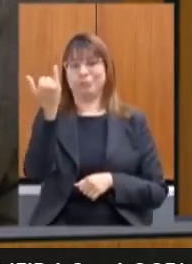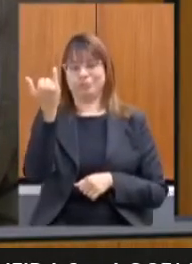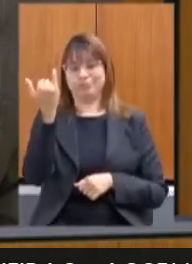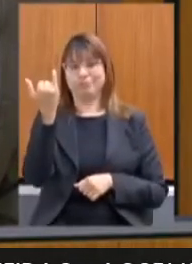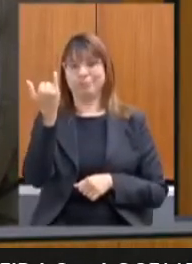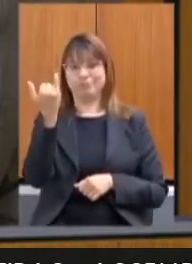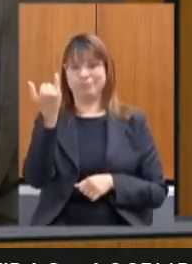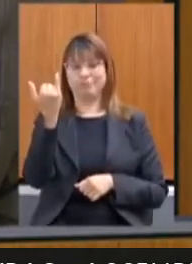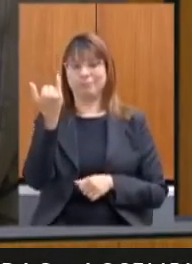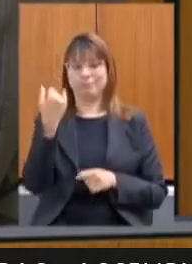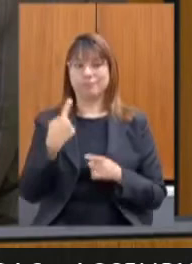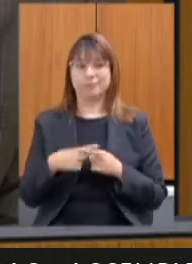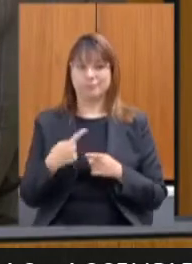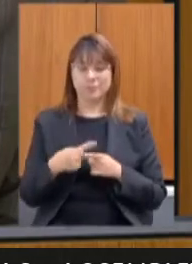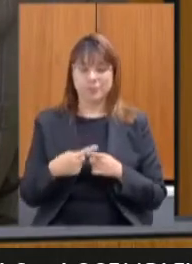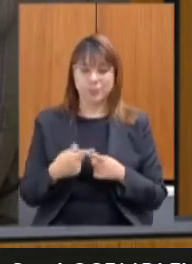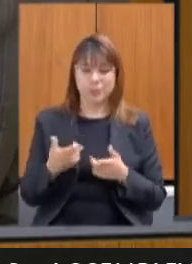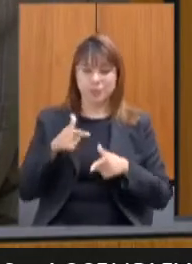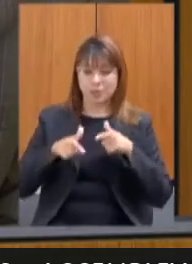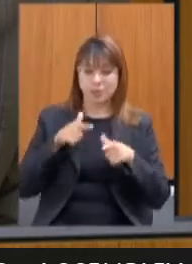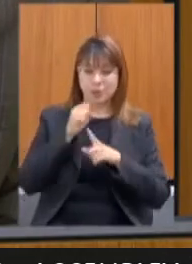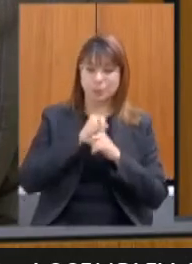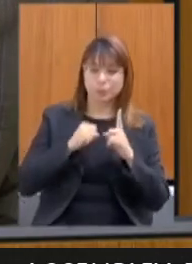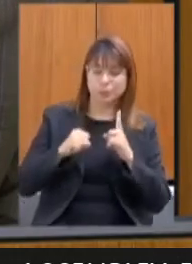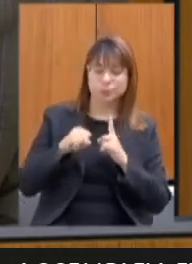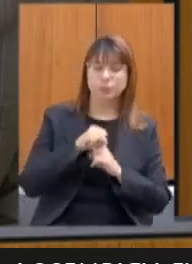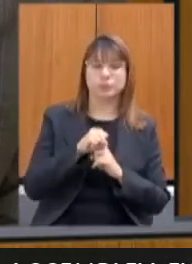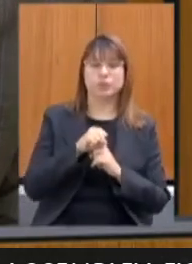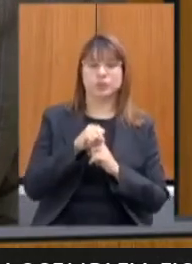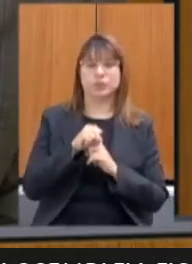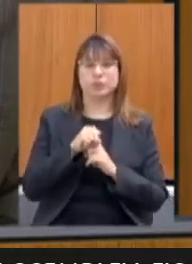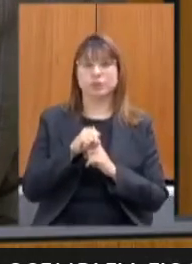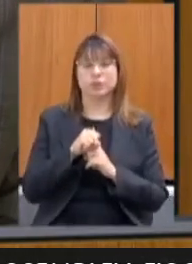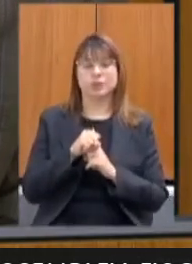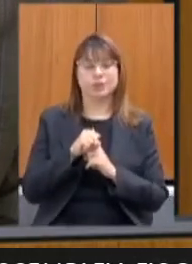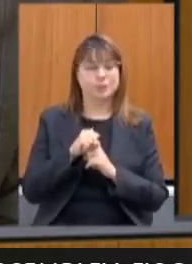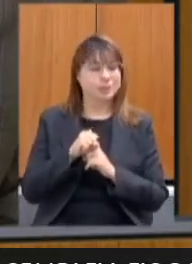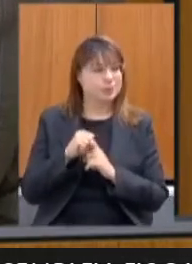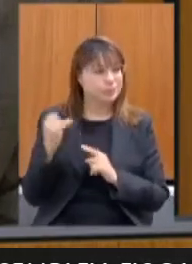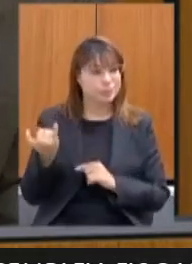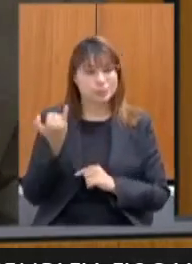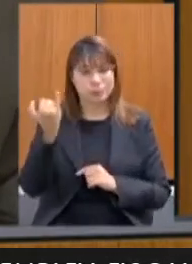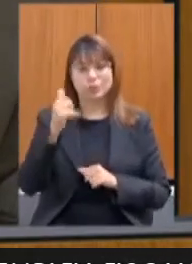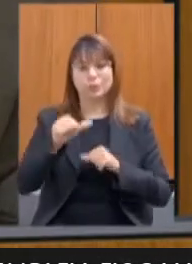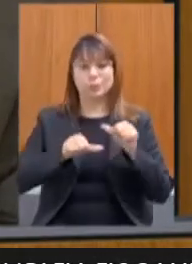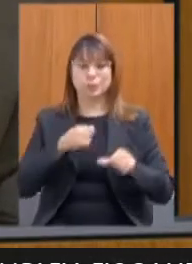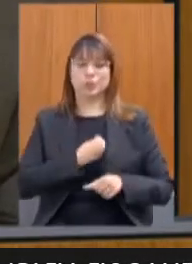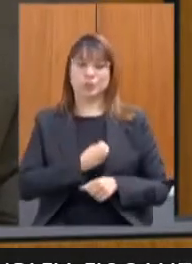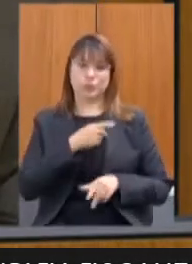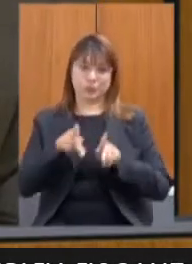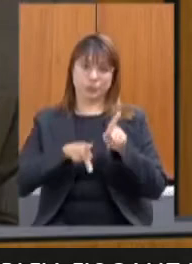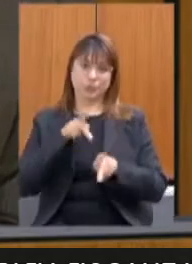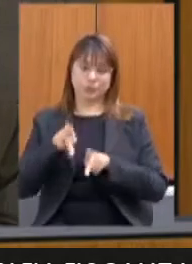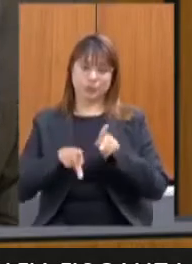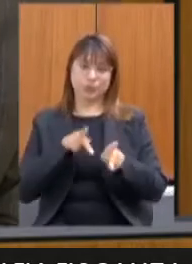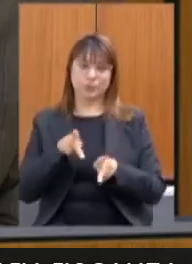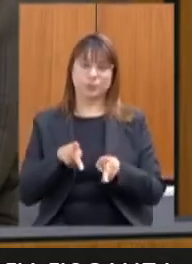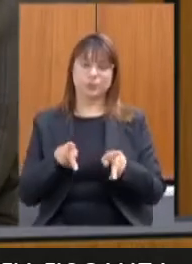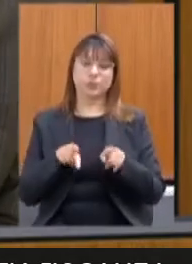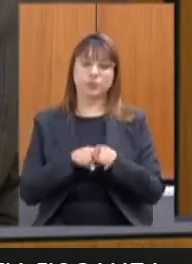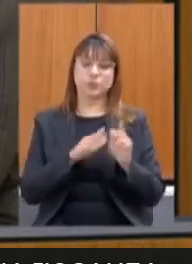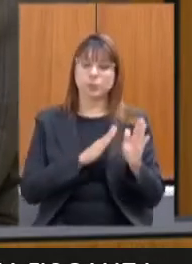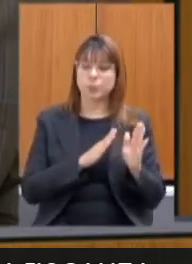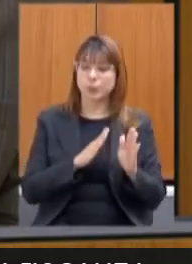fazer pelo social realmente é algo fantástico que muda a vida do povo e que no processo de